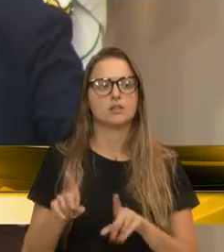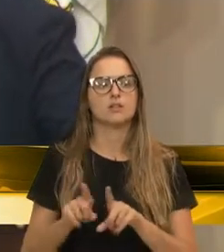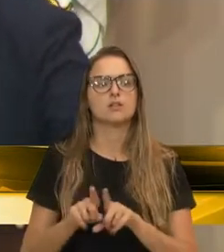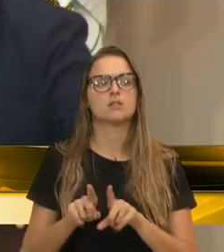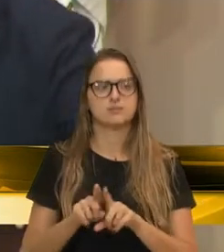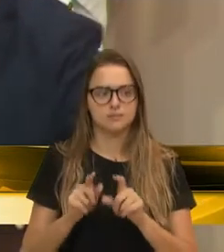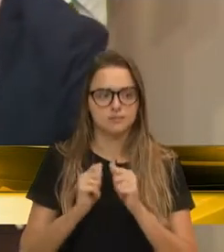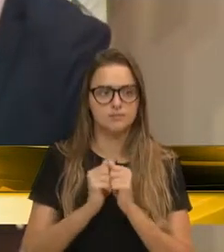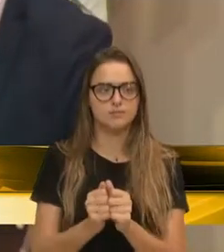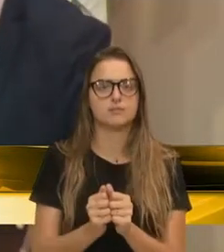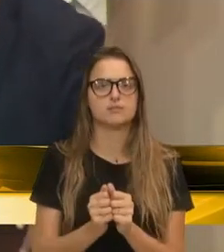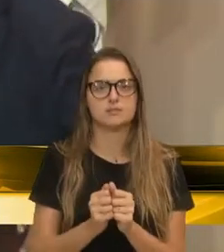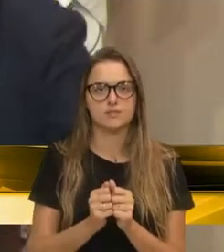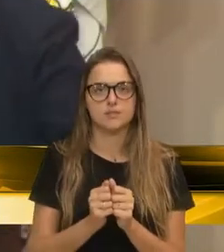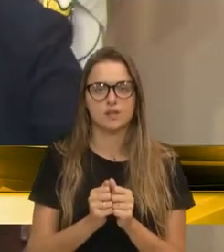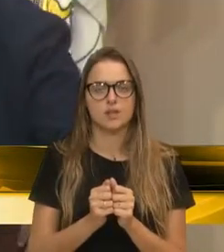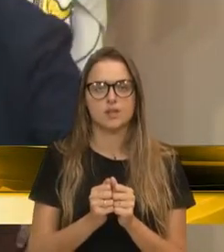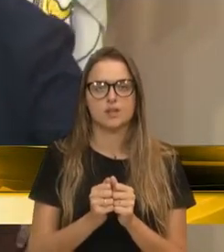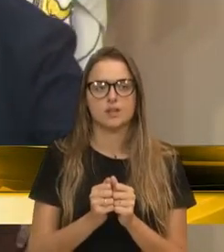Denise, vereador Périco.